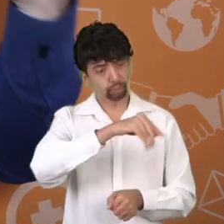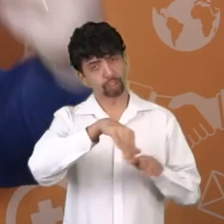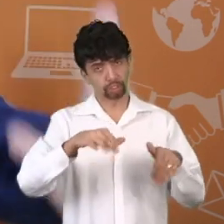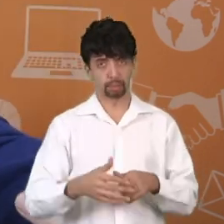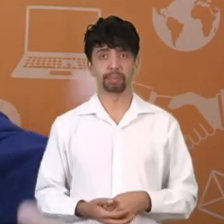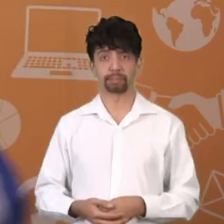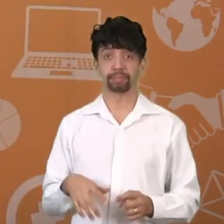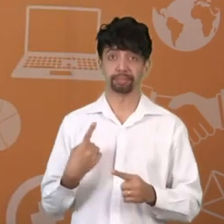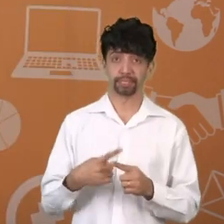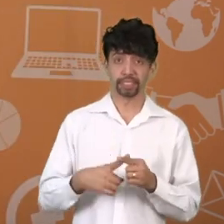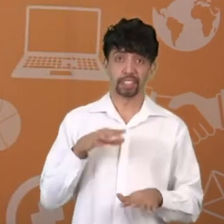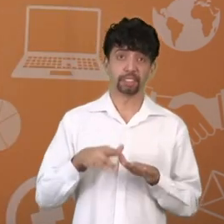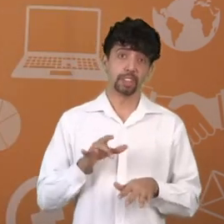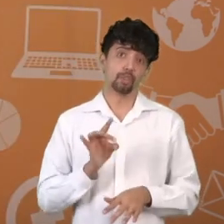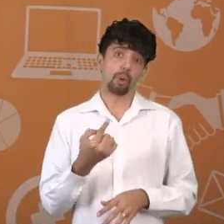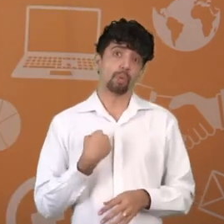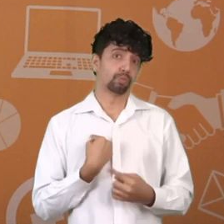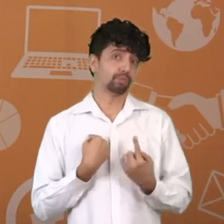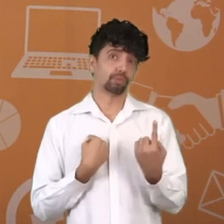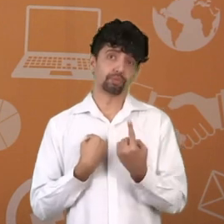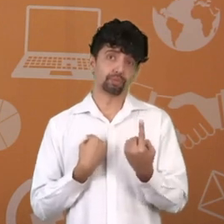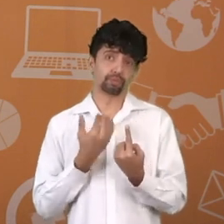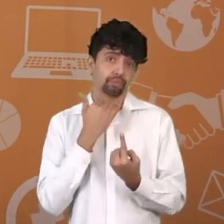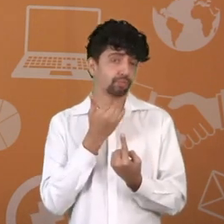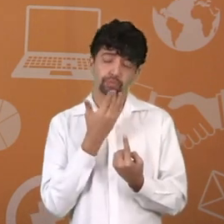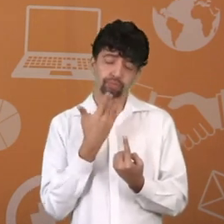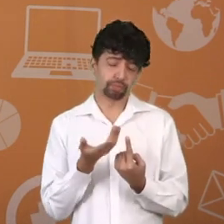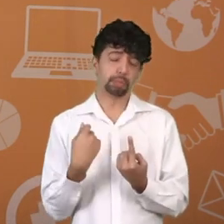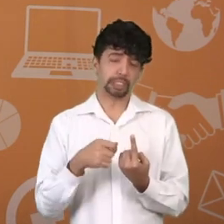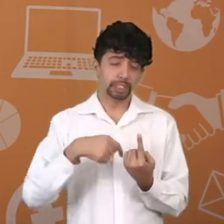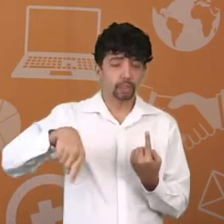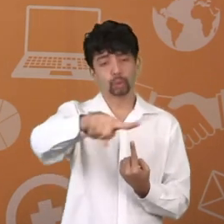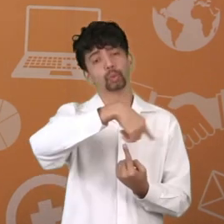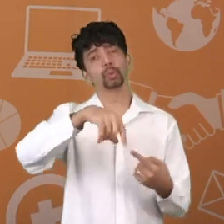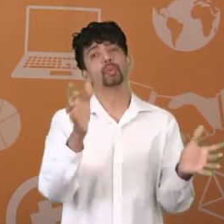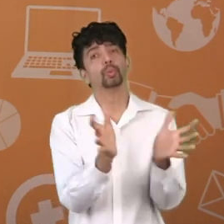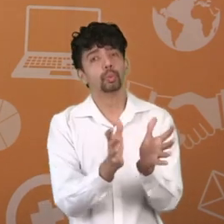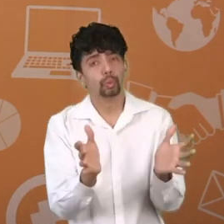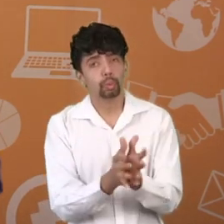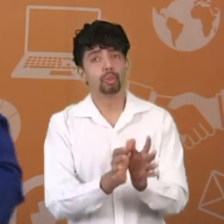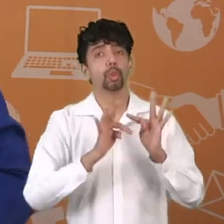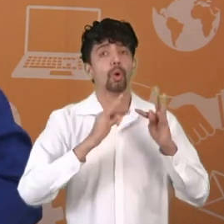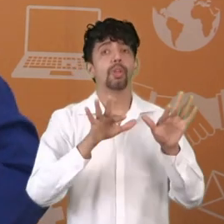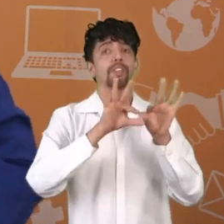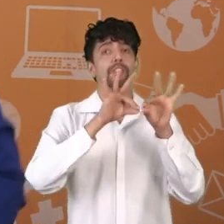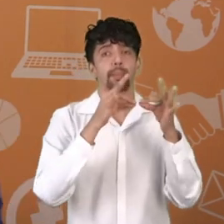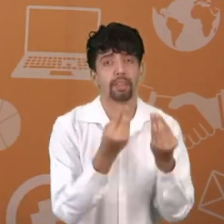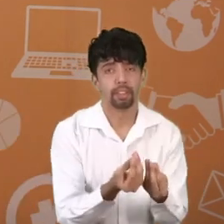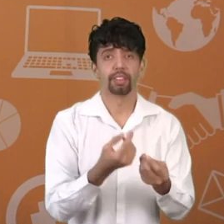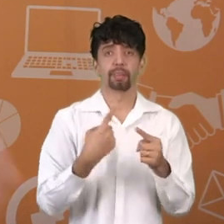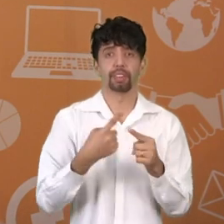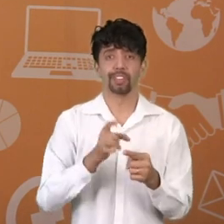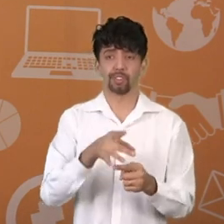realizar muitos mais desejos e sonhos, ao invés da gente continuar praticando hábitos contínuos de